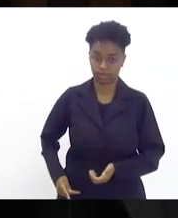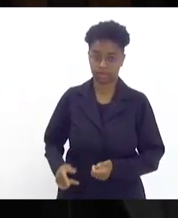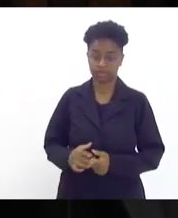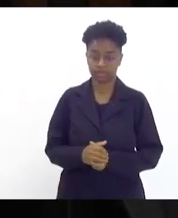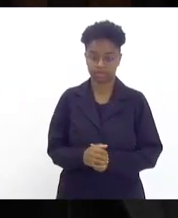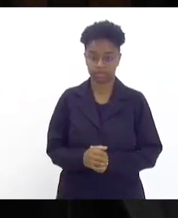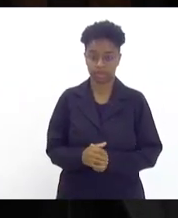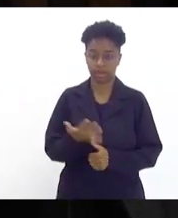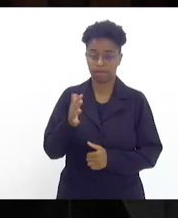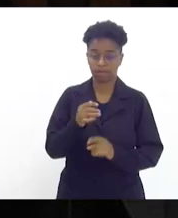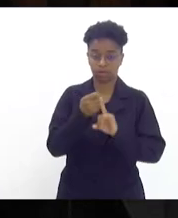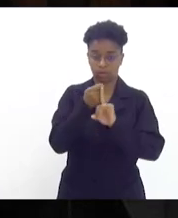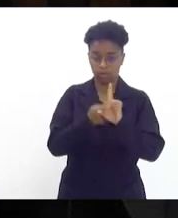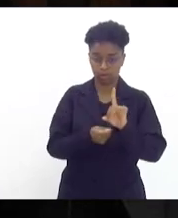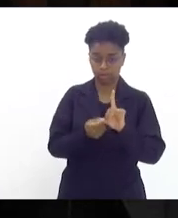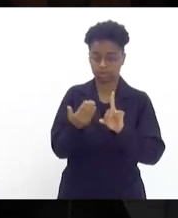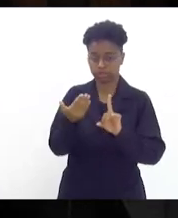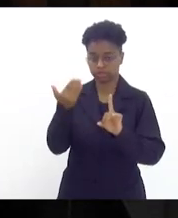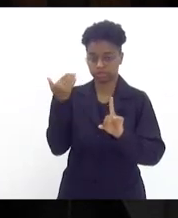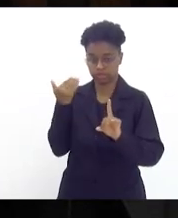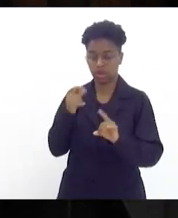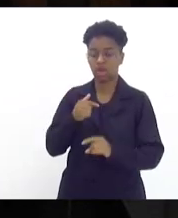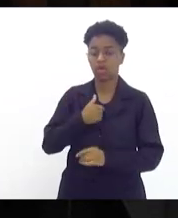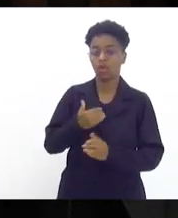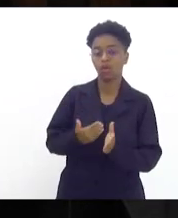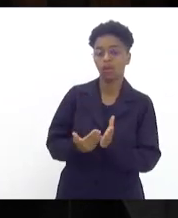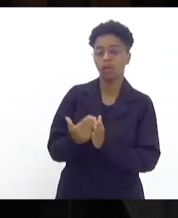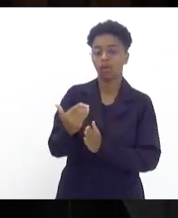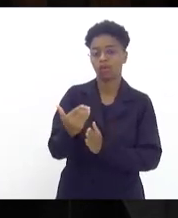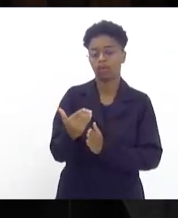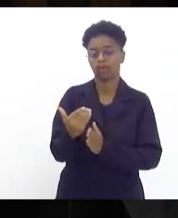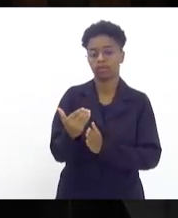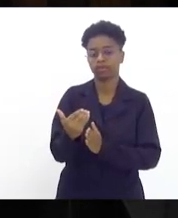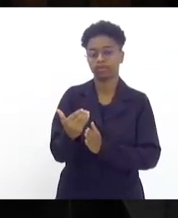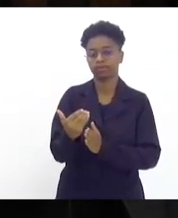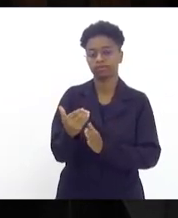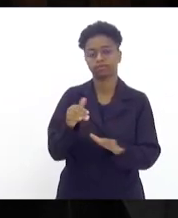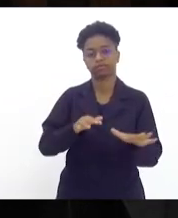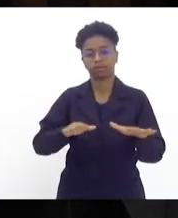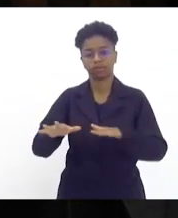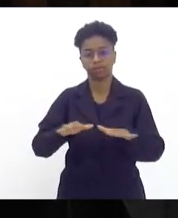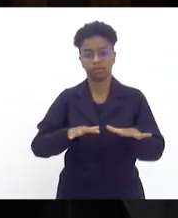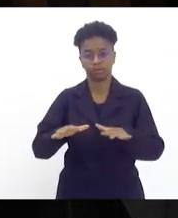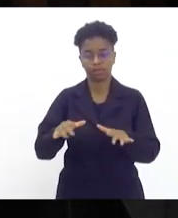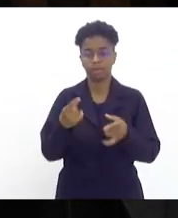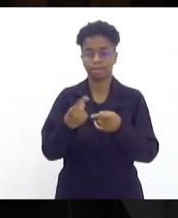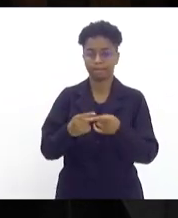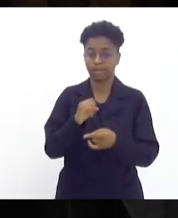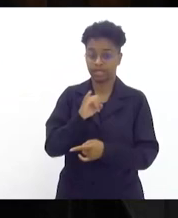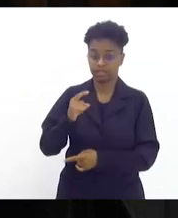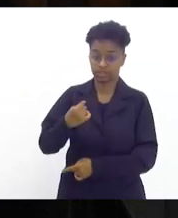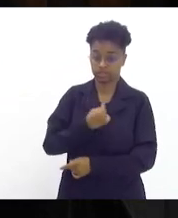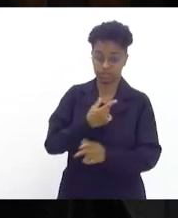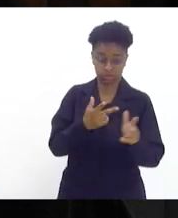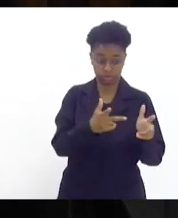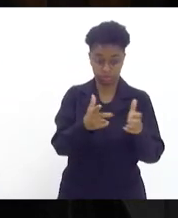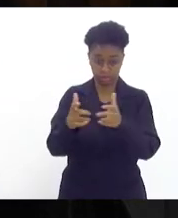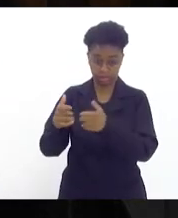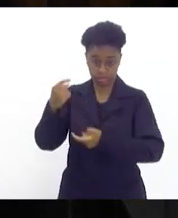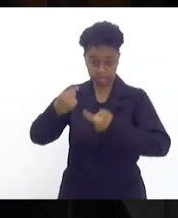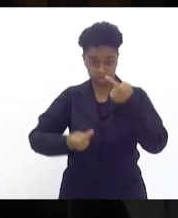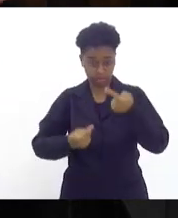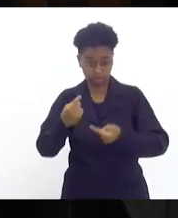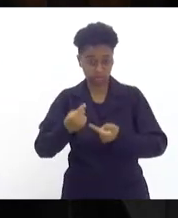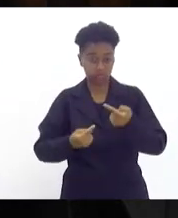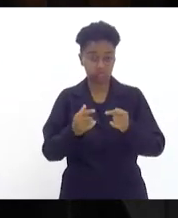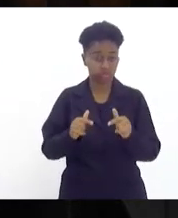há cerca de um mês atrás, eu iniciei um movimento, porque quando a gente olha toda essa discussão que